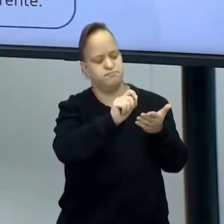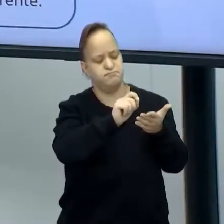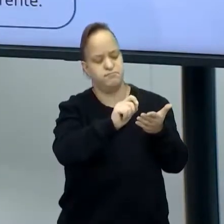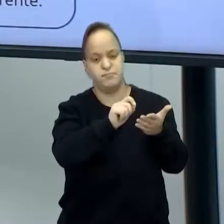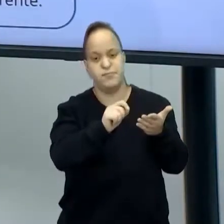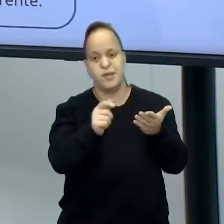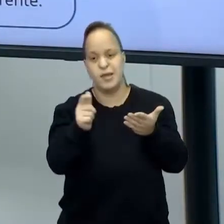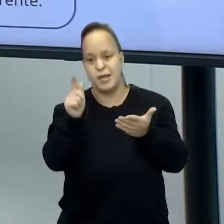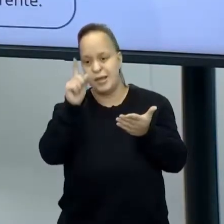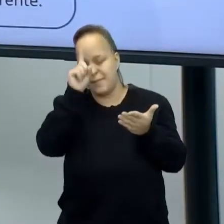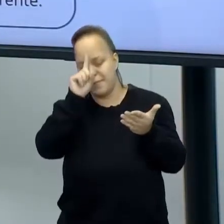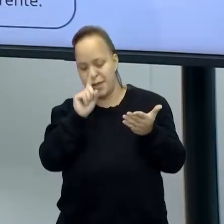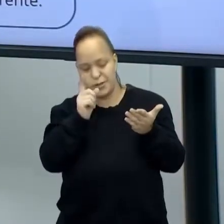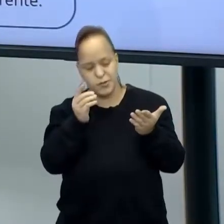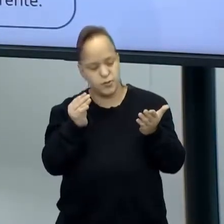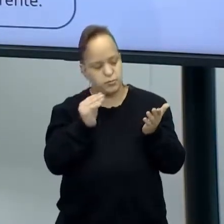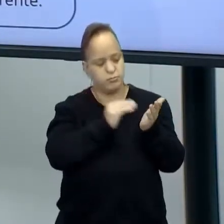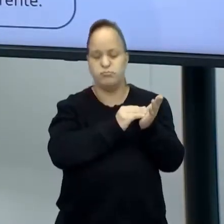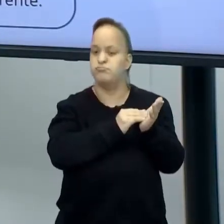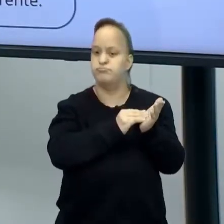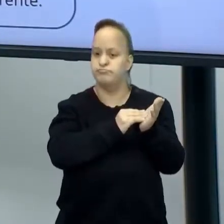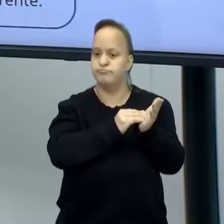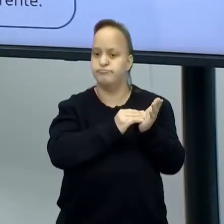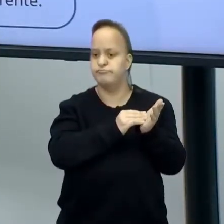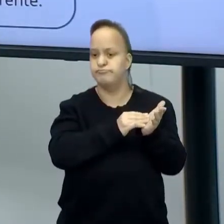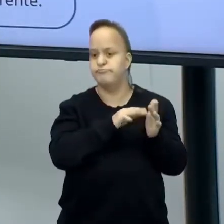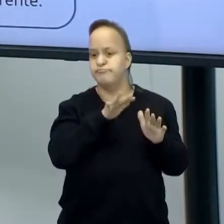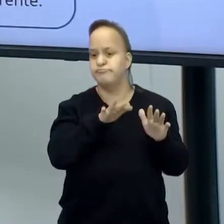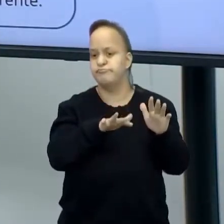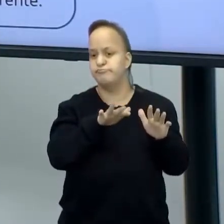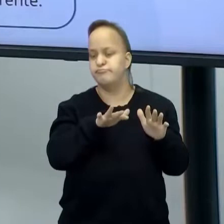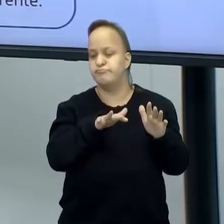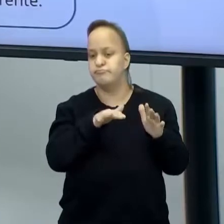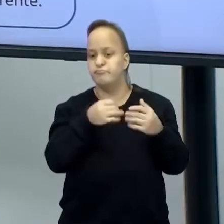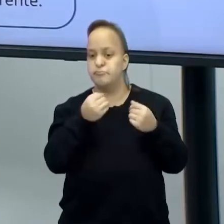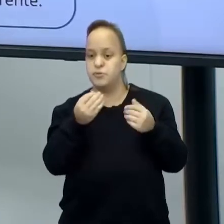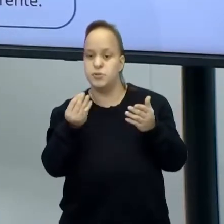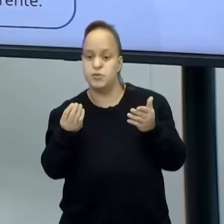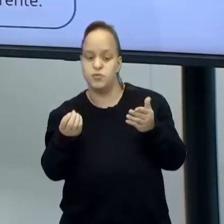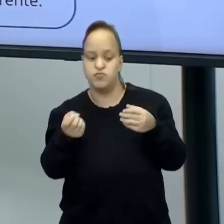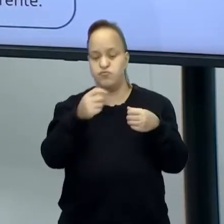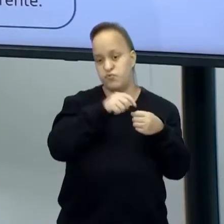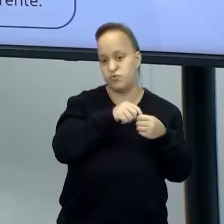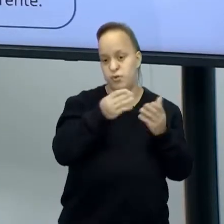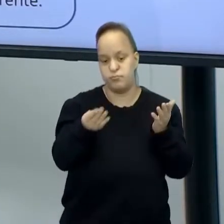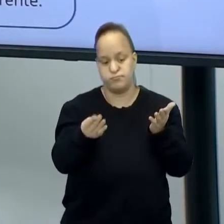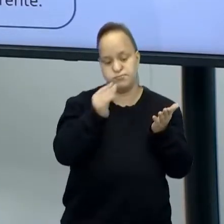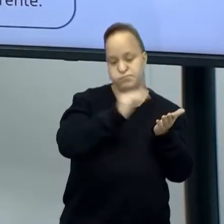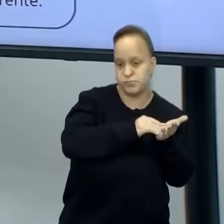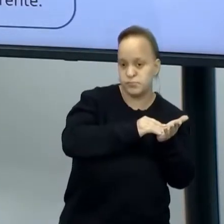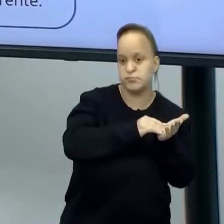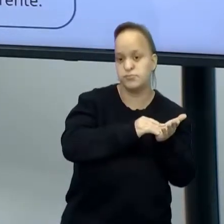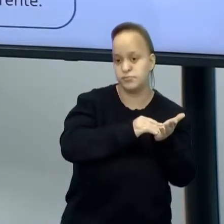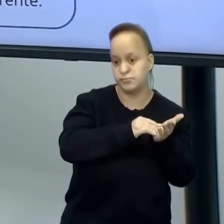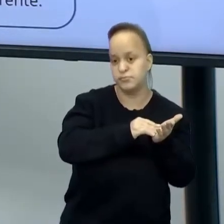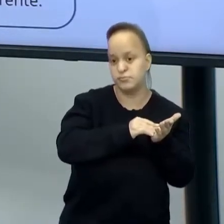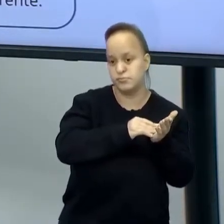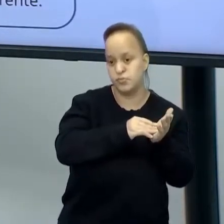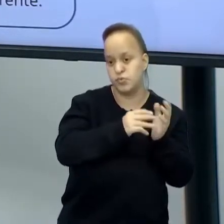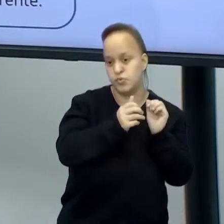consegue analisar que a imagem, ela tem que ir para a página determinada. Ele consegue